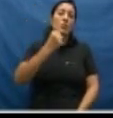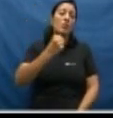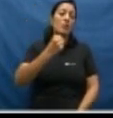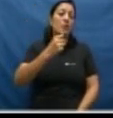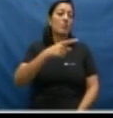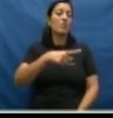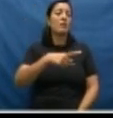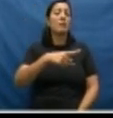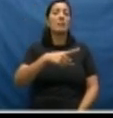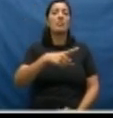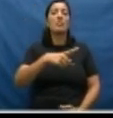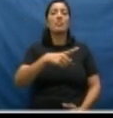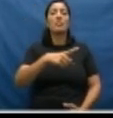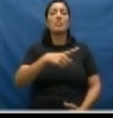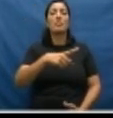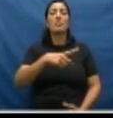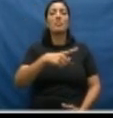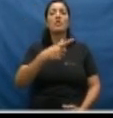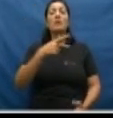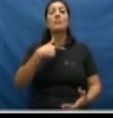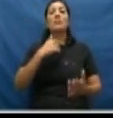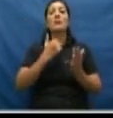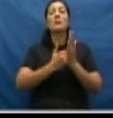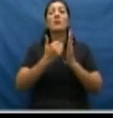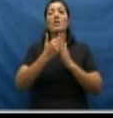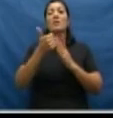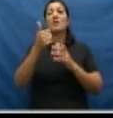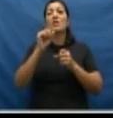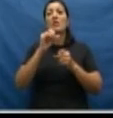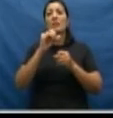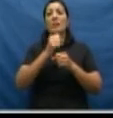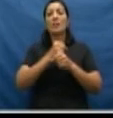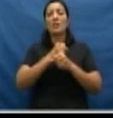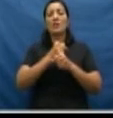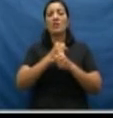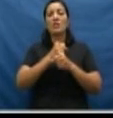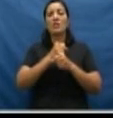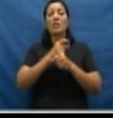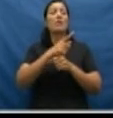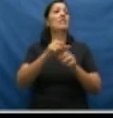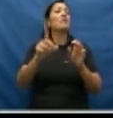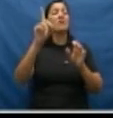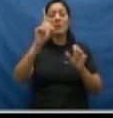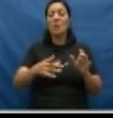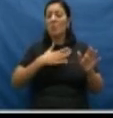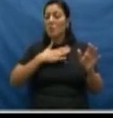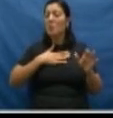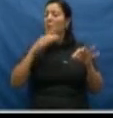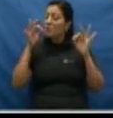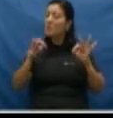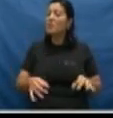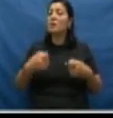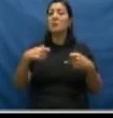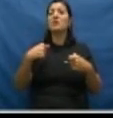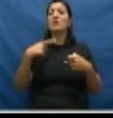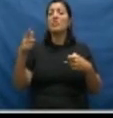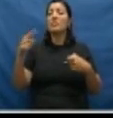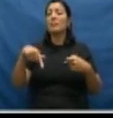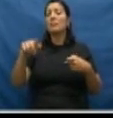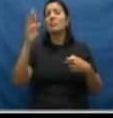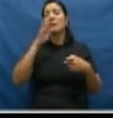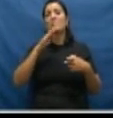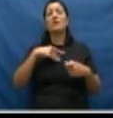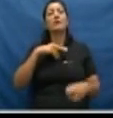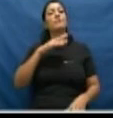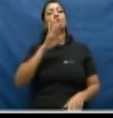por mais de 10 anos, ela tentou fazer valer o seu direito de justiça no Brasil e a justiça brasileira